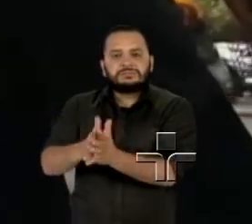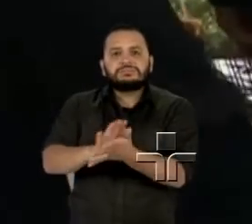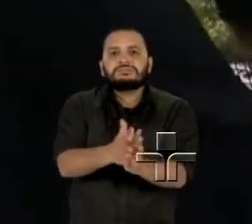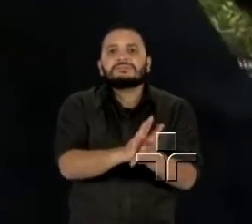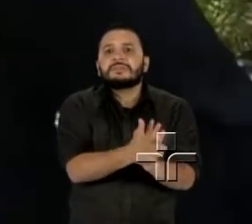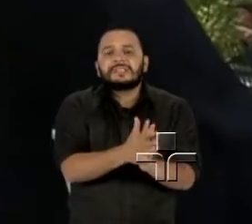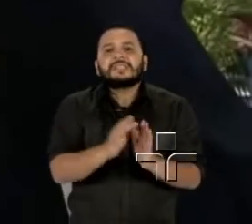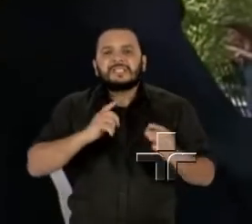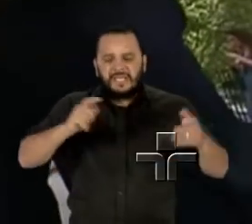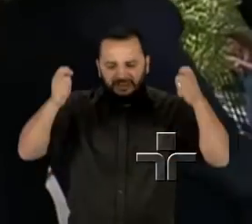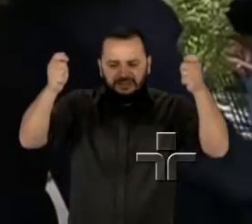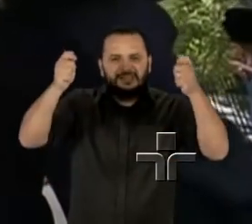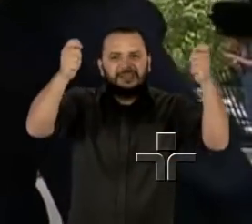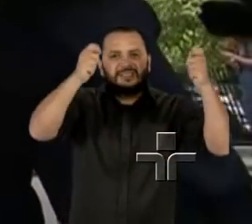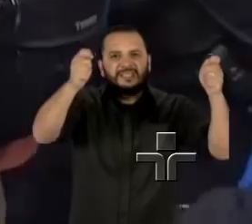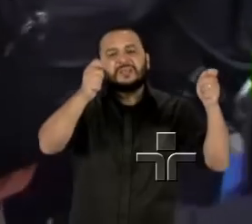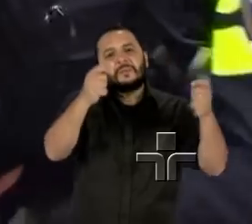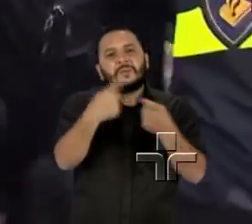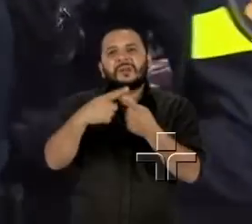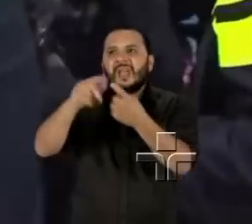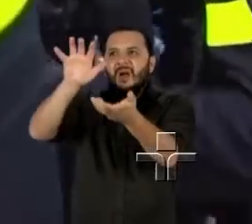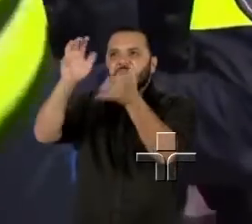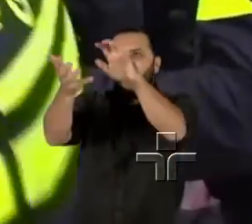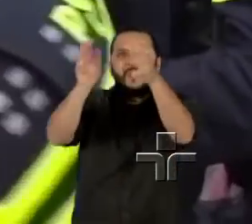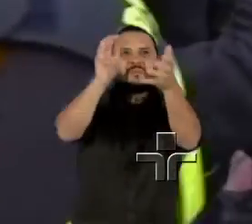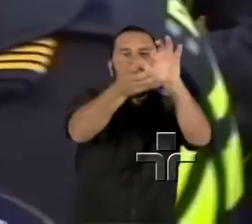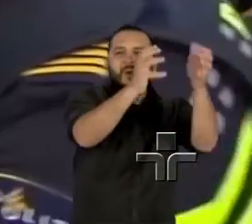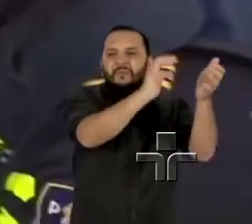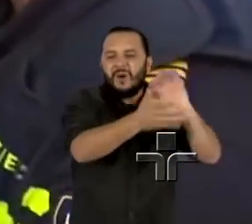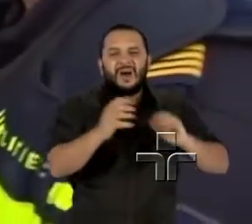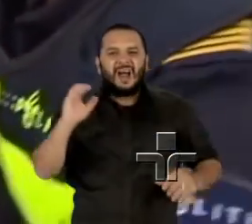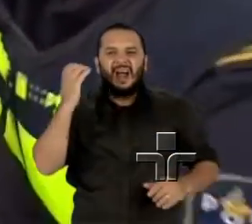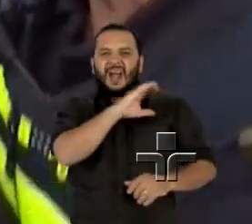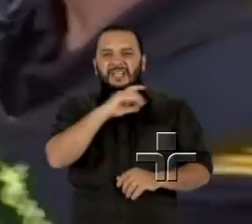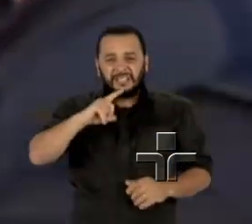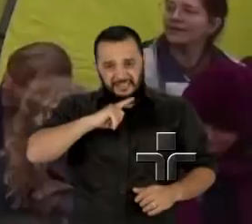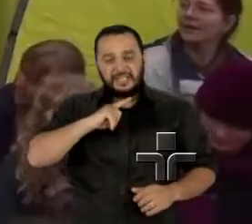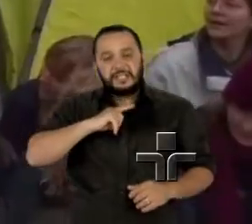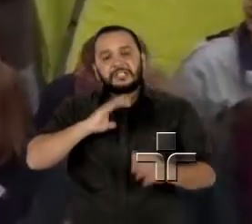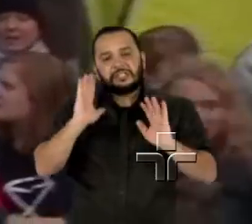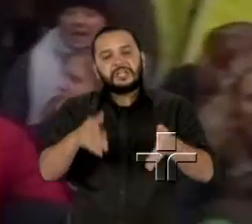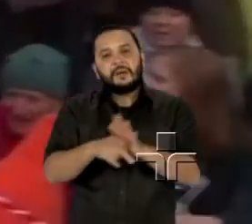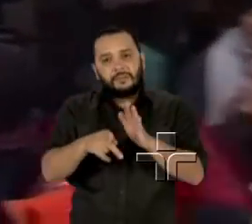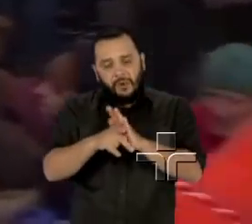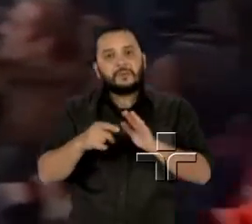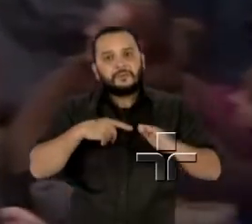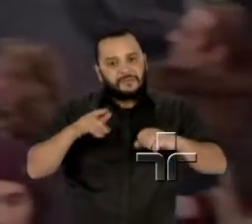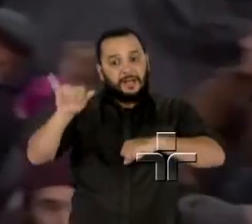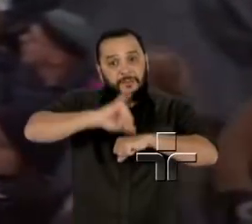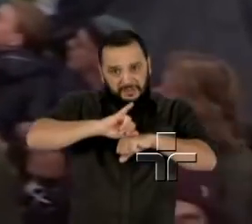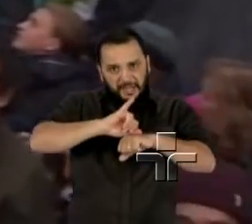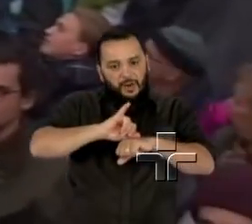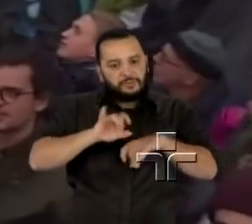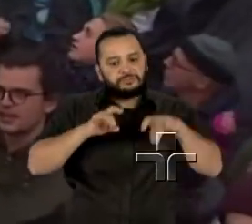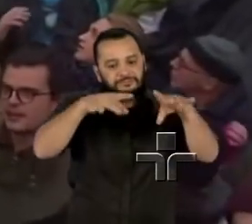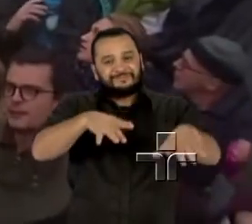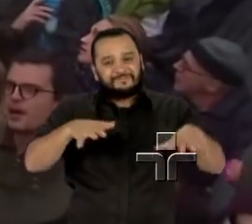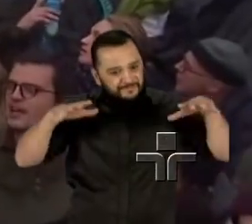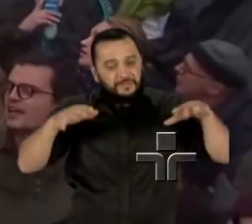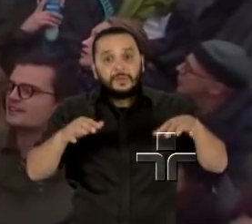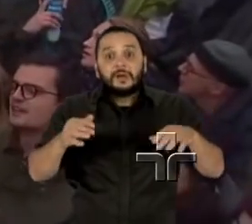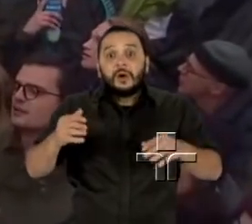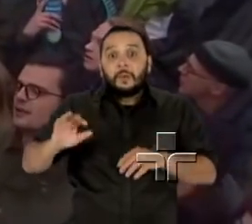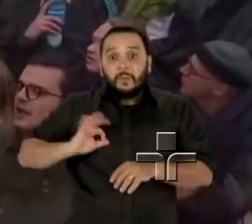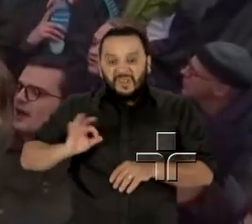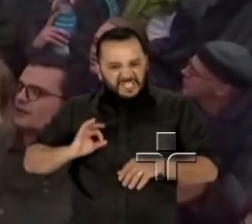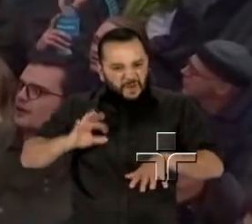cartazes contra as mudanças climáticas, foram presos no centro comercial de Sydney quando pediam mais ações do governo contra